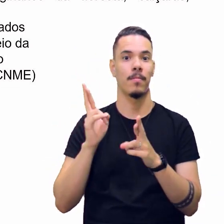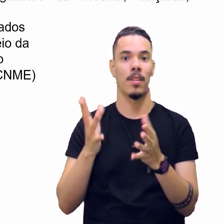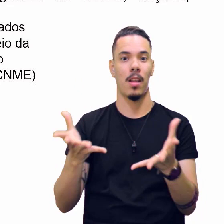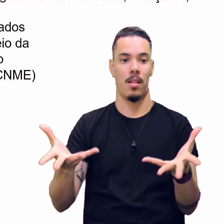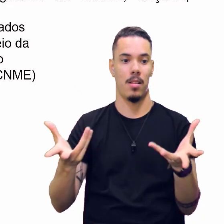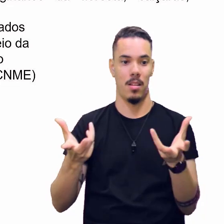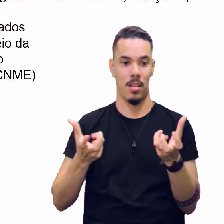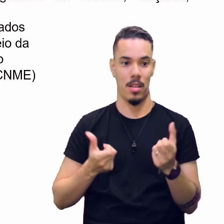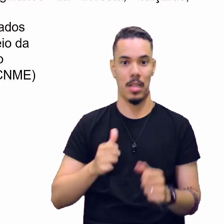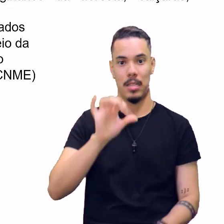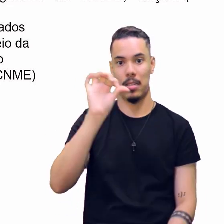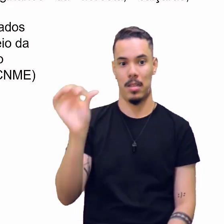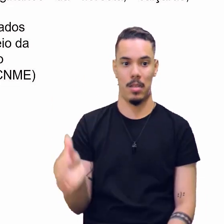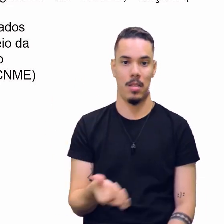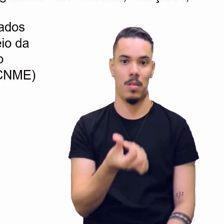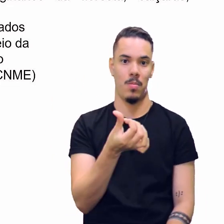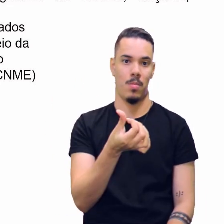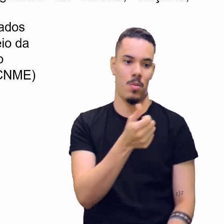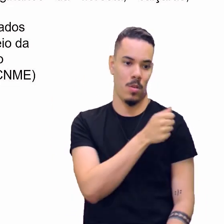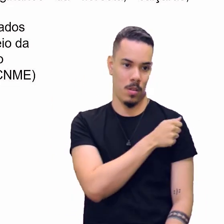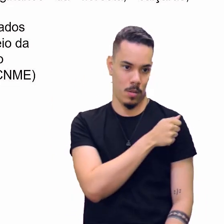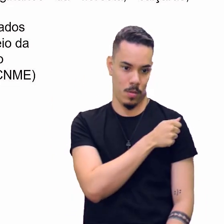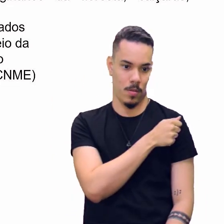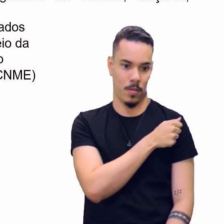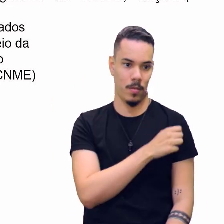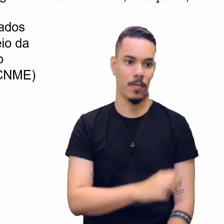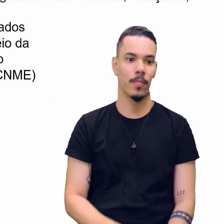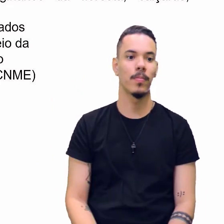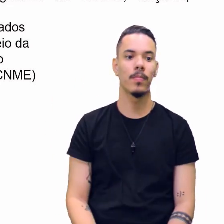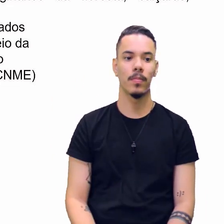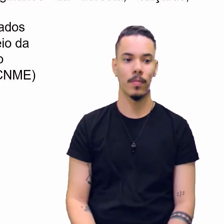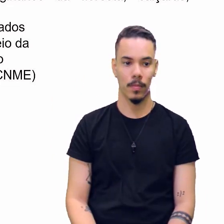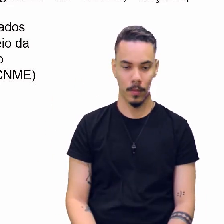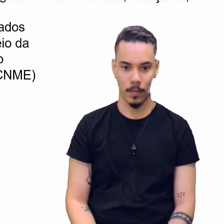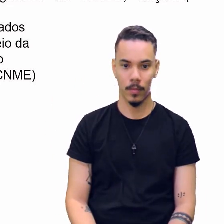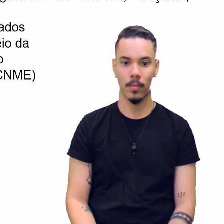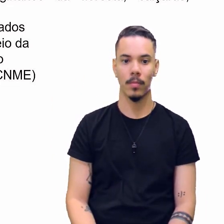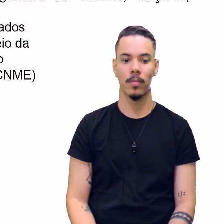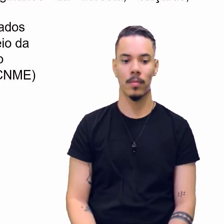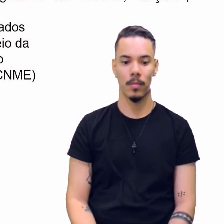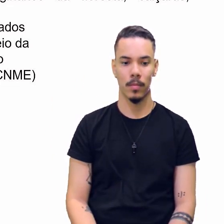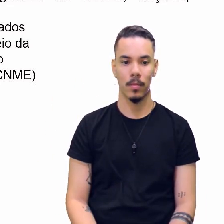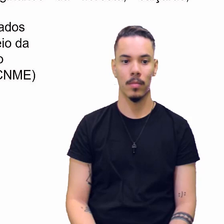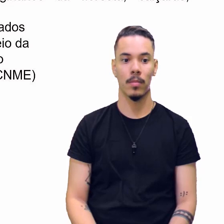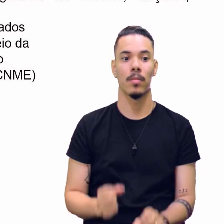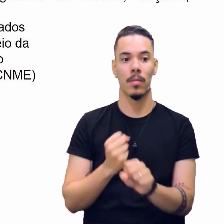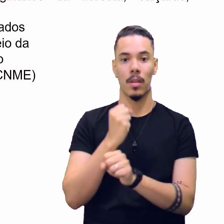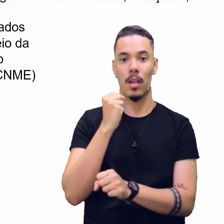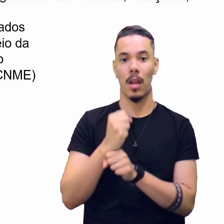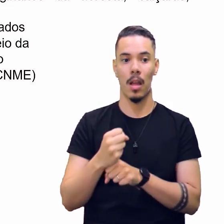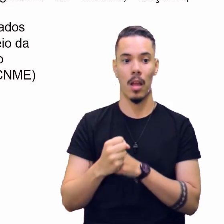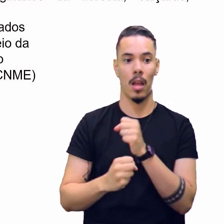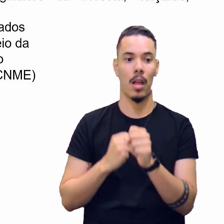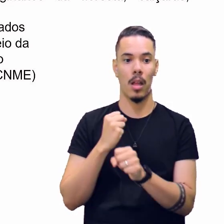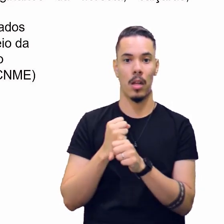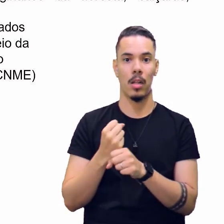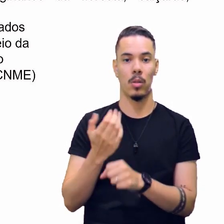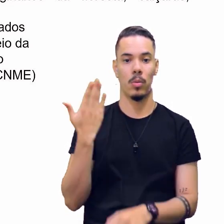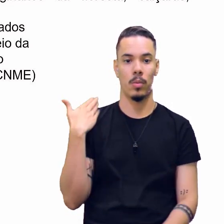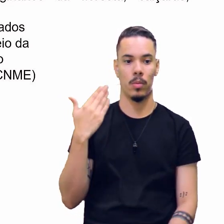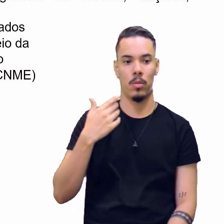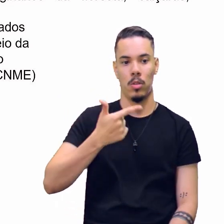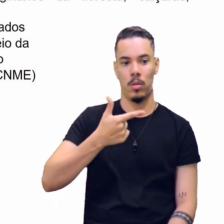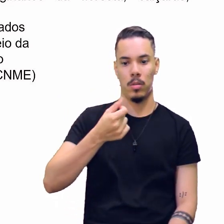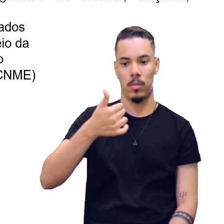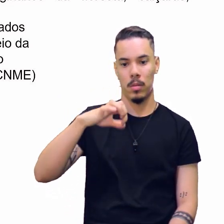6 mil alunos. Essa daqui, ó, foi no ano de 2019, ó.